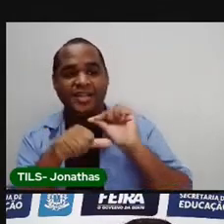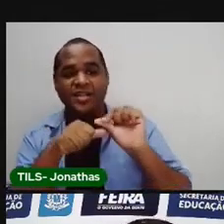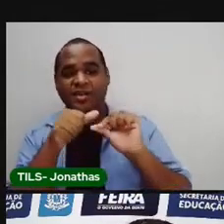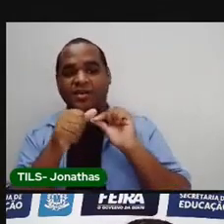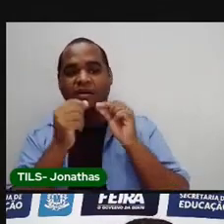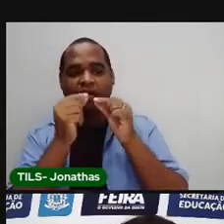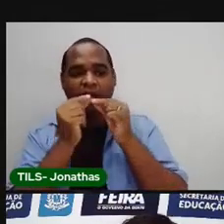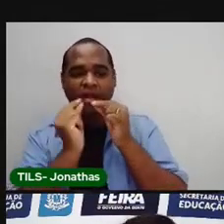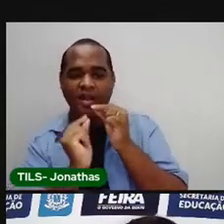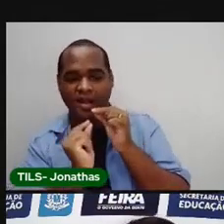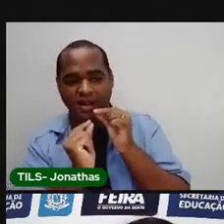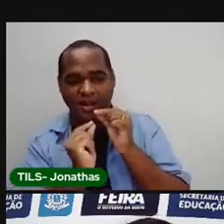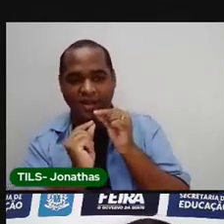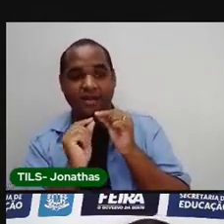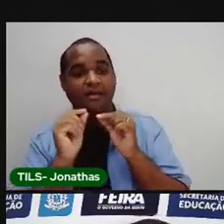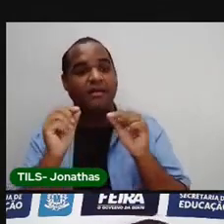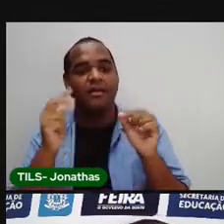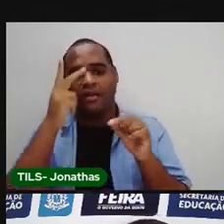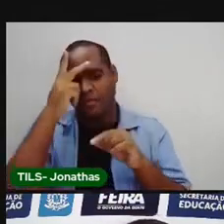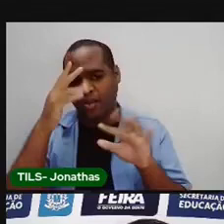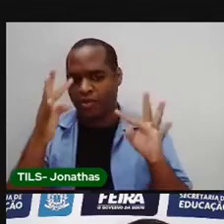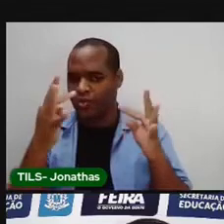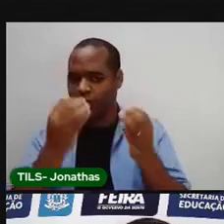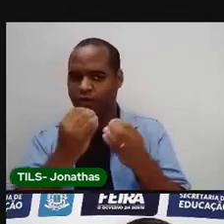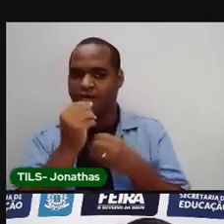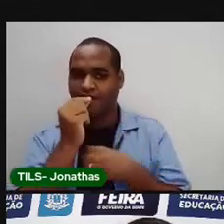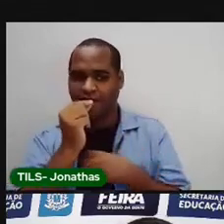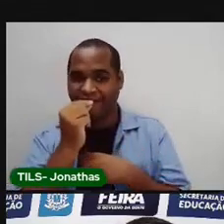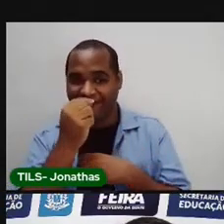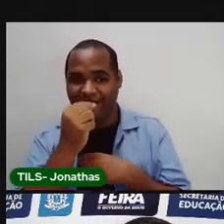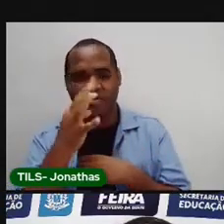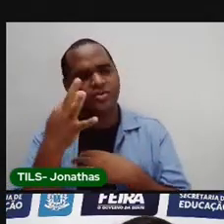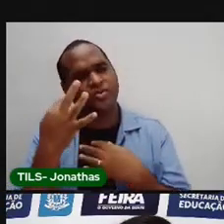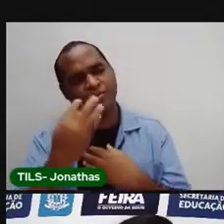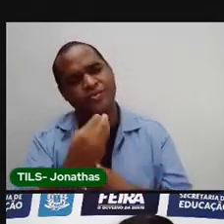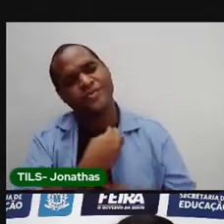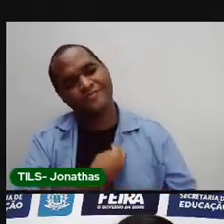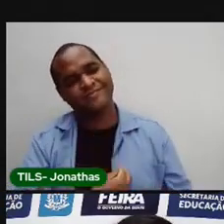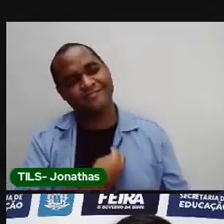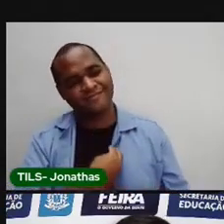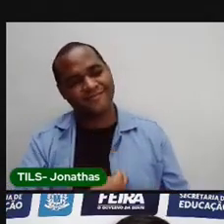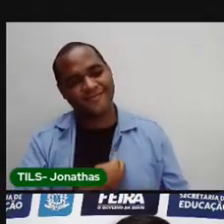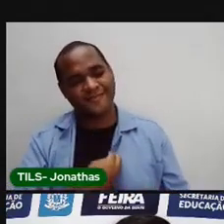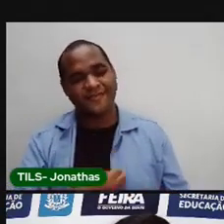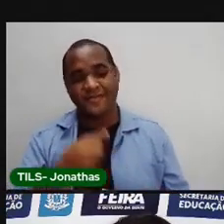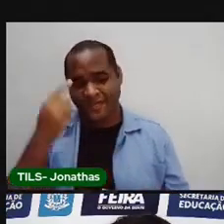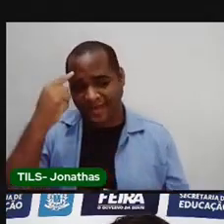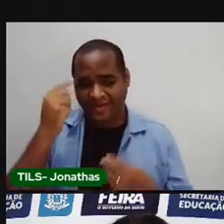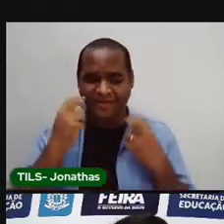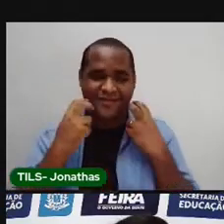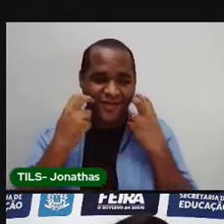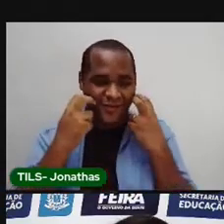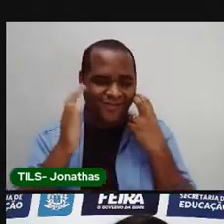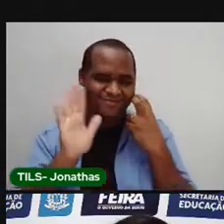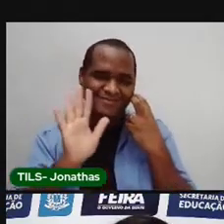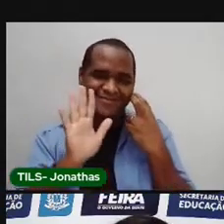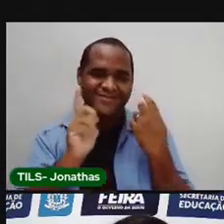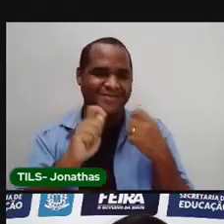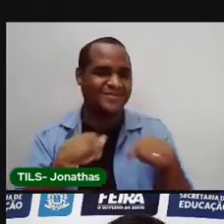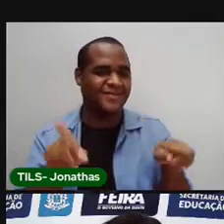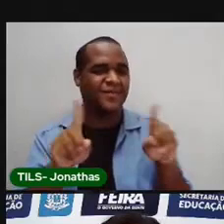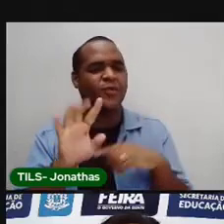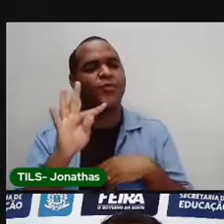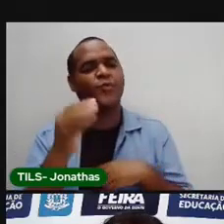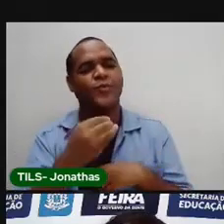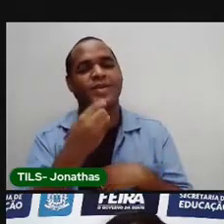fiquei banguela. Porque todo mundo na vida fica banguela na frente. Sabe? As pessoas ficam com vergonha. Mas todo mundo já teve a